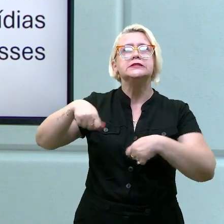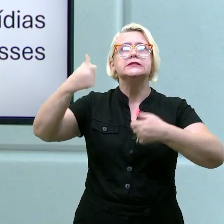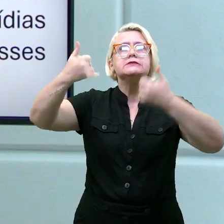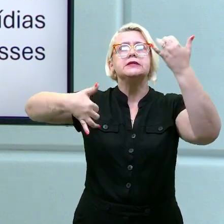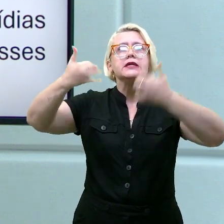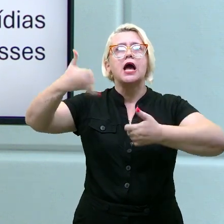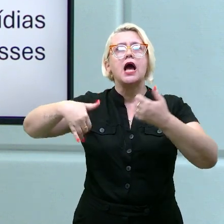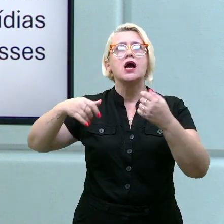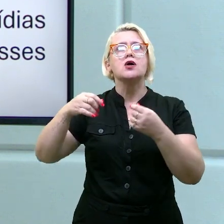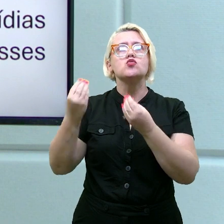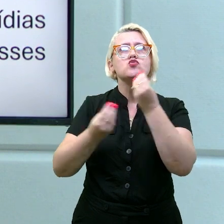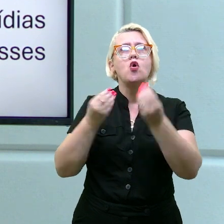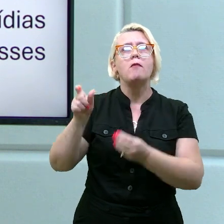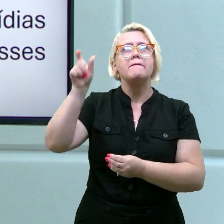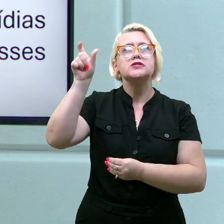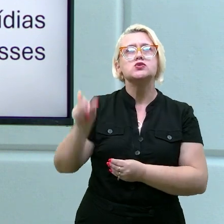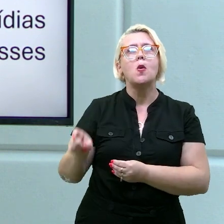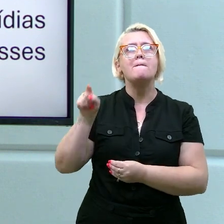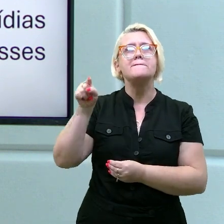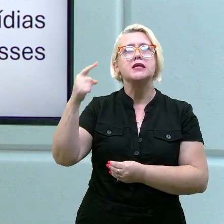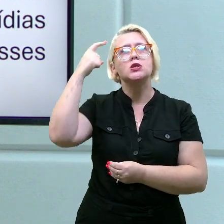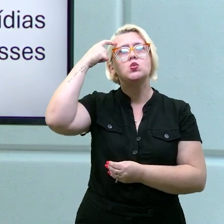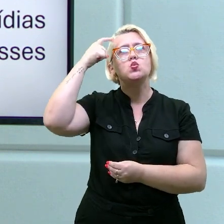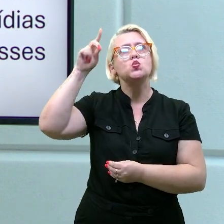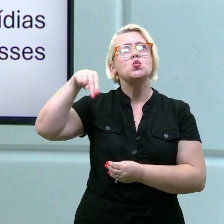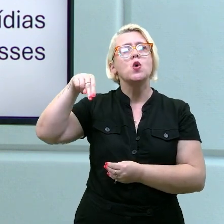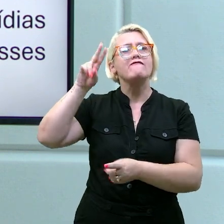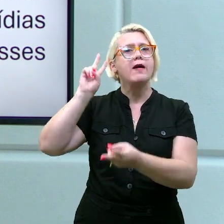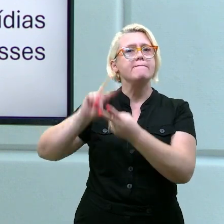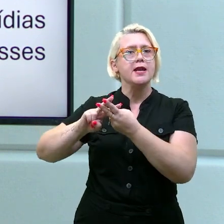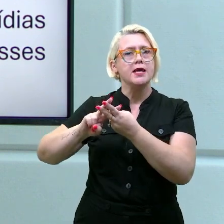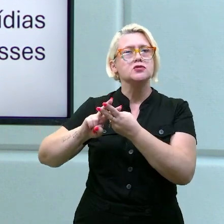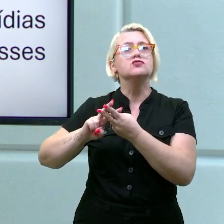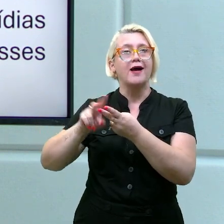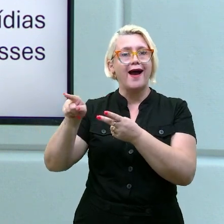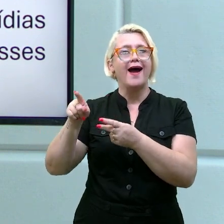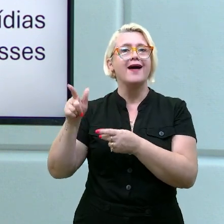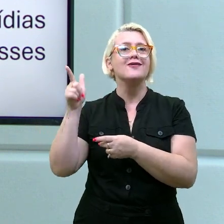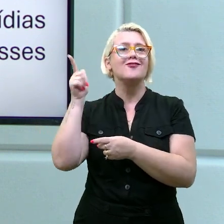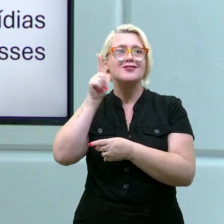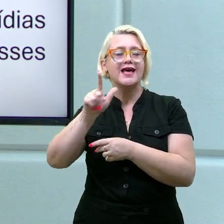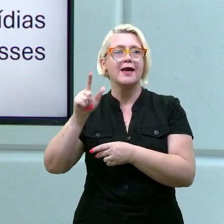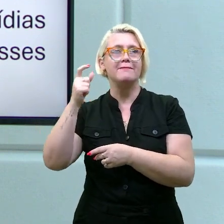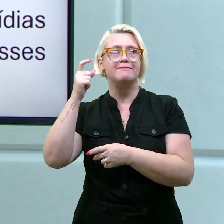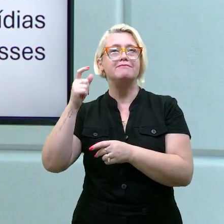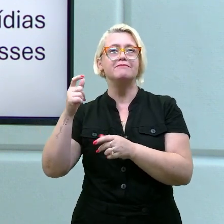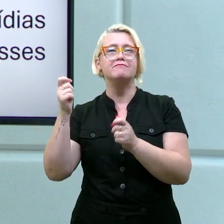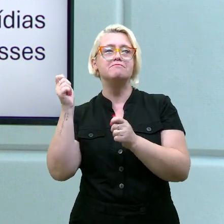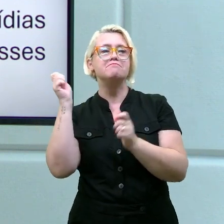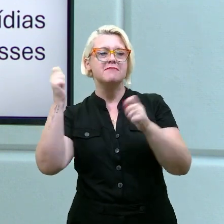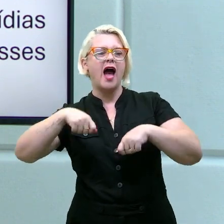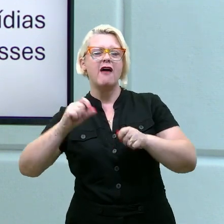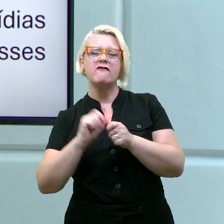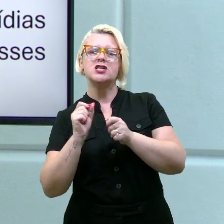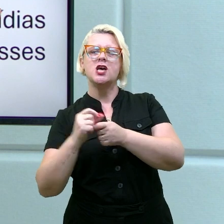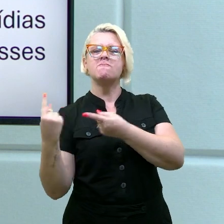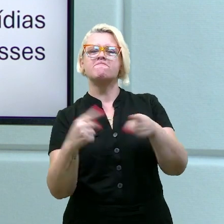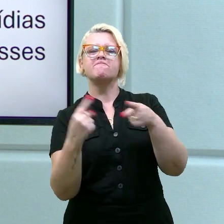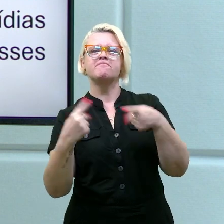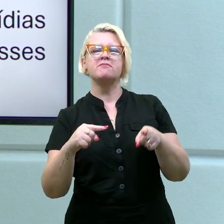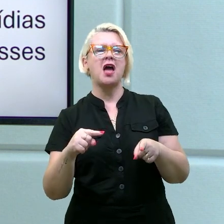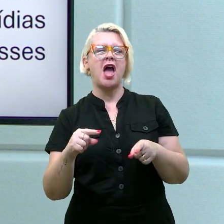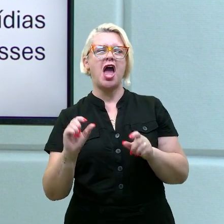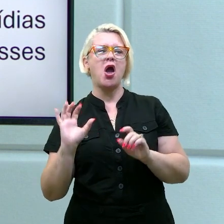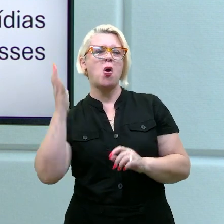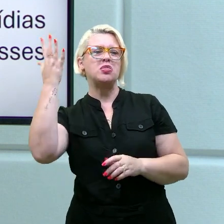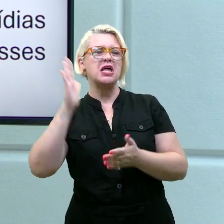certeza da impunidade faz com que esses casos aconteçam. As pessoas pensam, eu posso fazer porque não vai acontecer